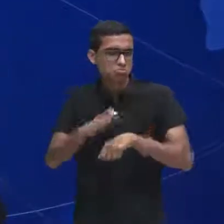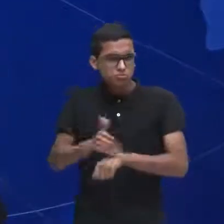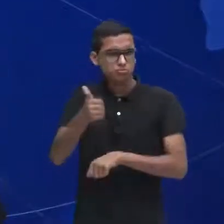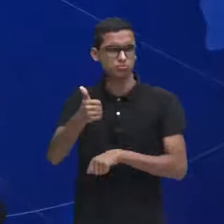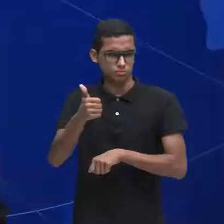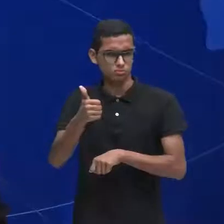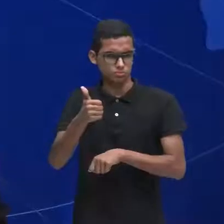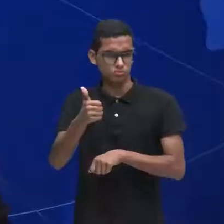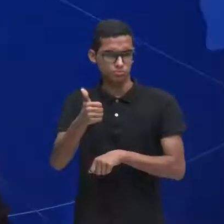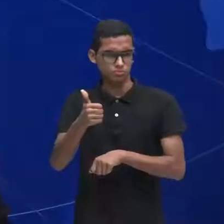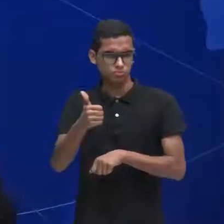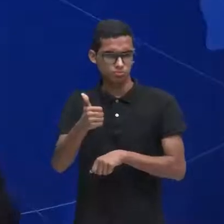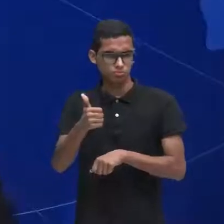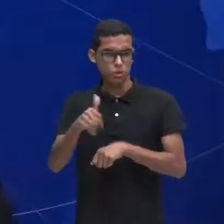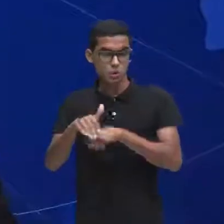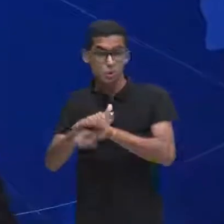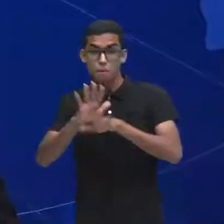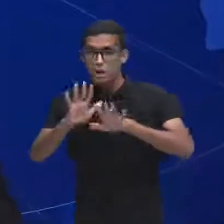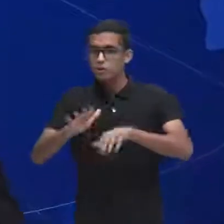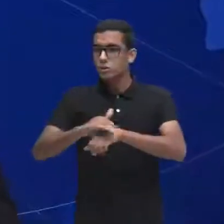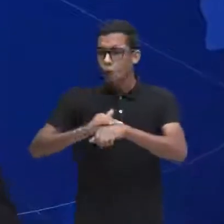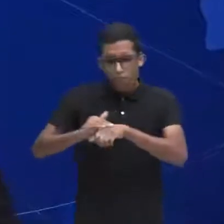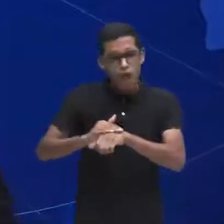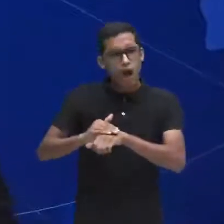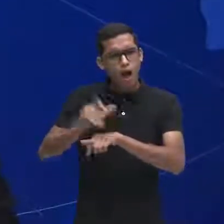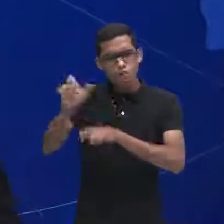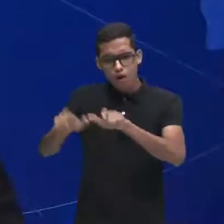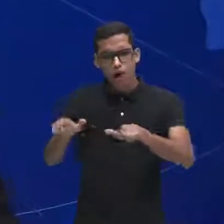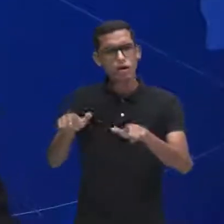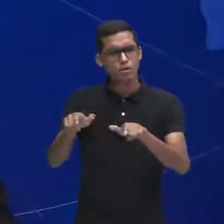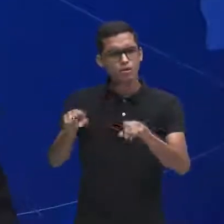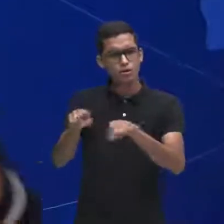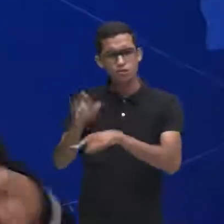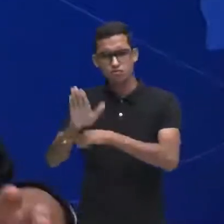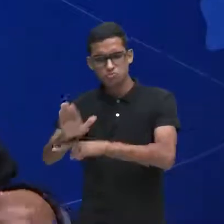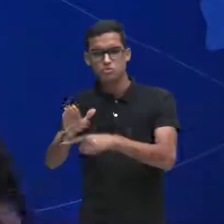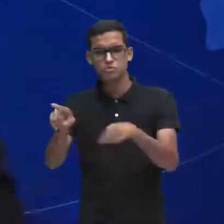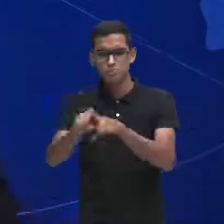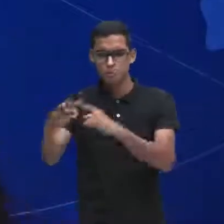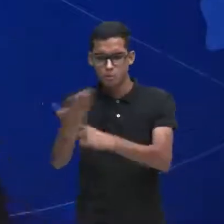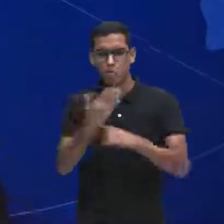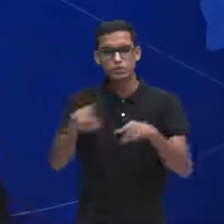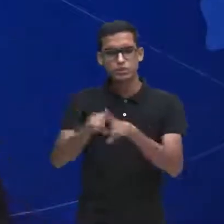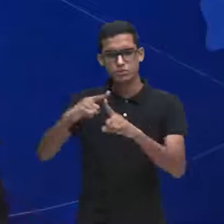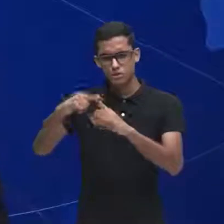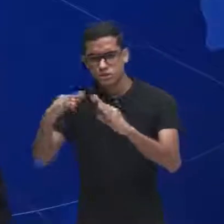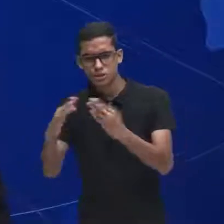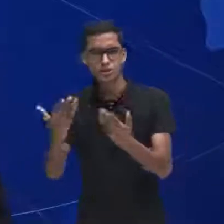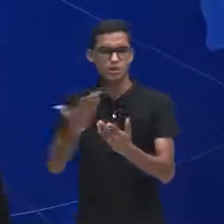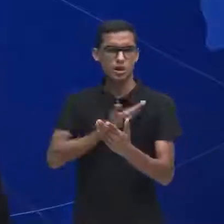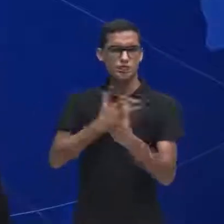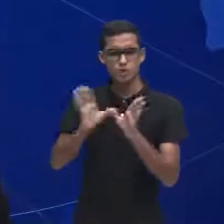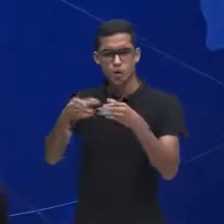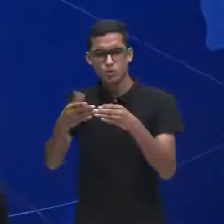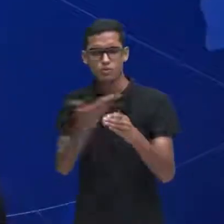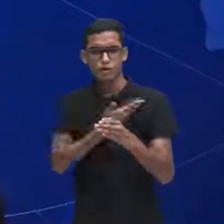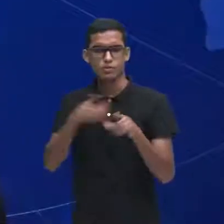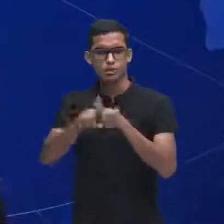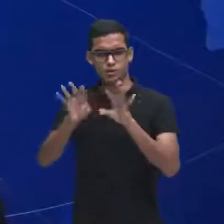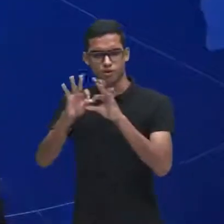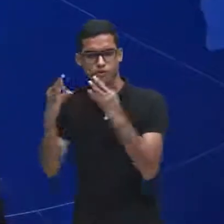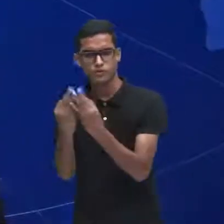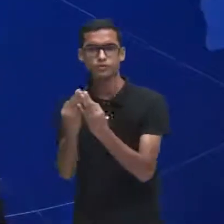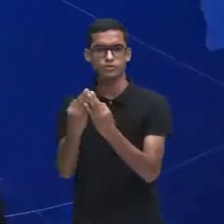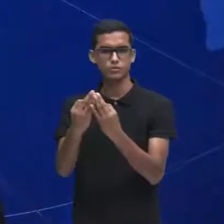alguma coisa conversa com alguém busca ajuda busca tua rede teus amigos busca a igreja busca a família só não se isola só não